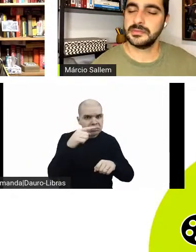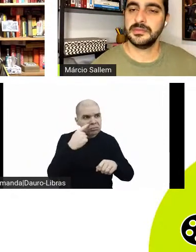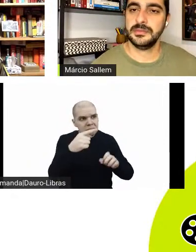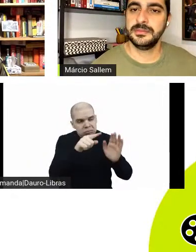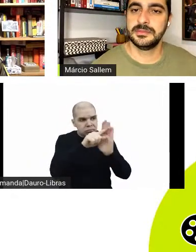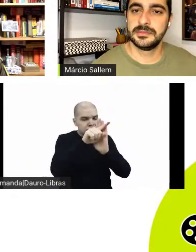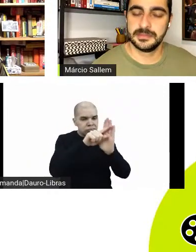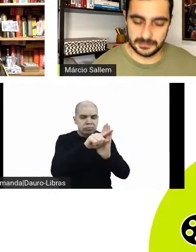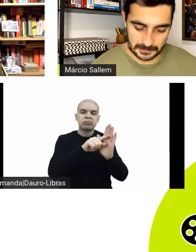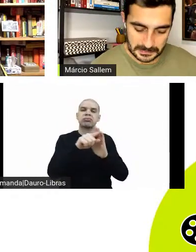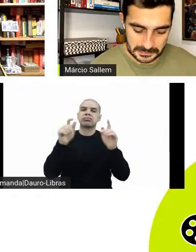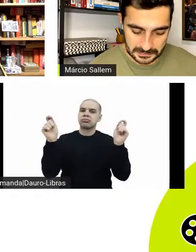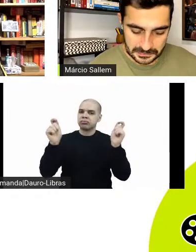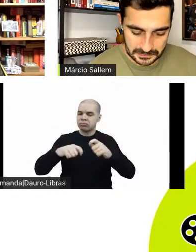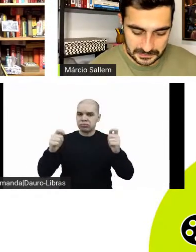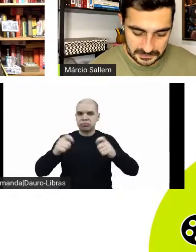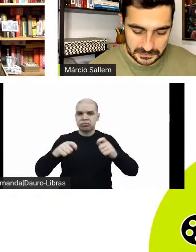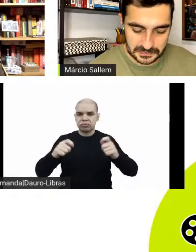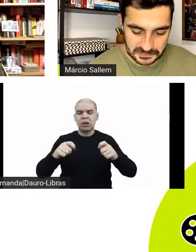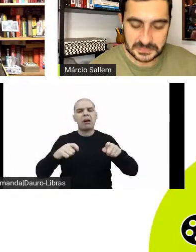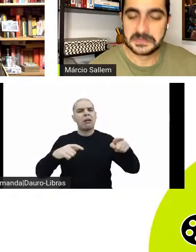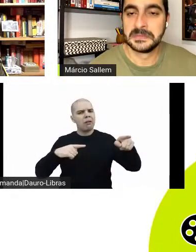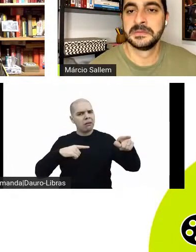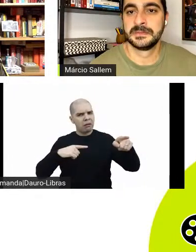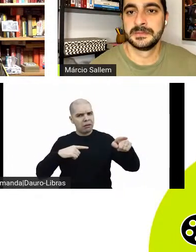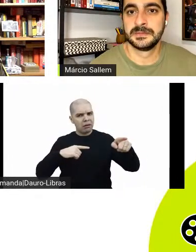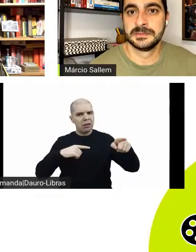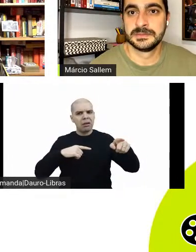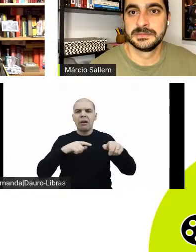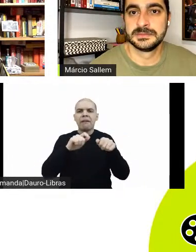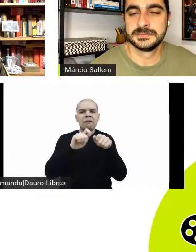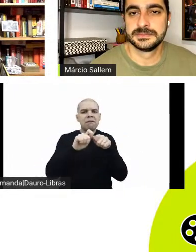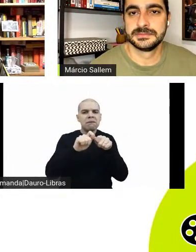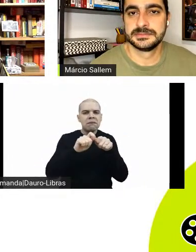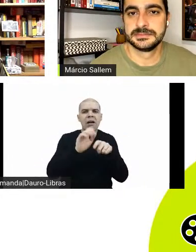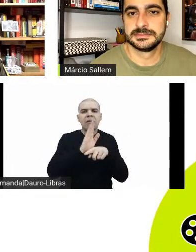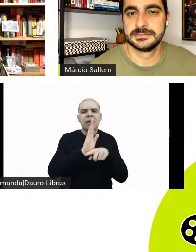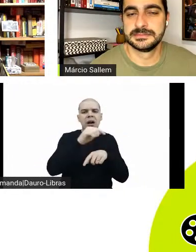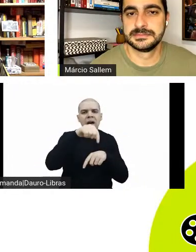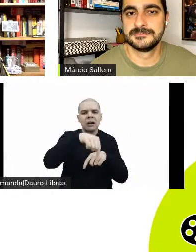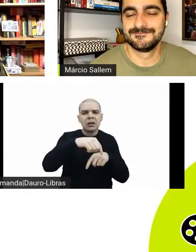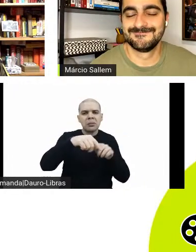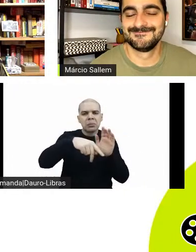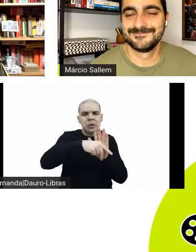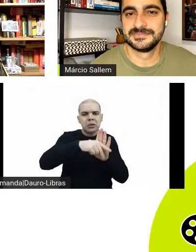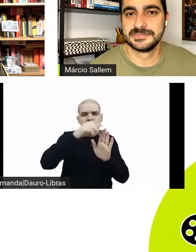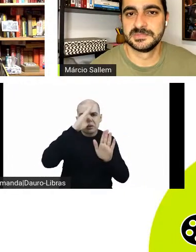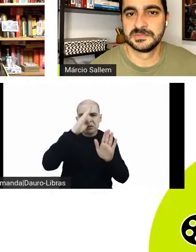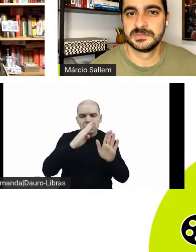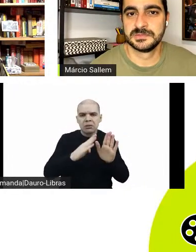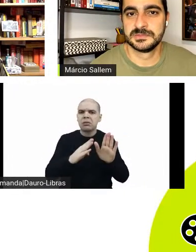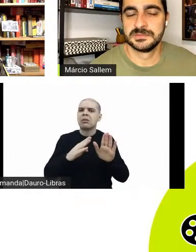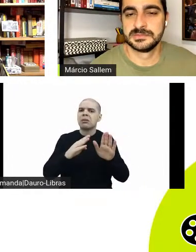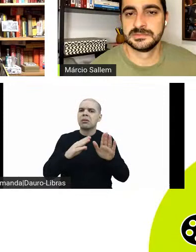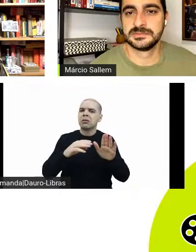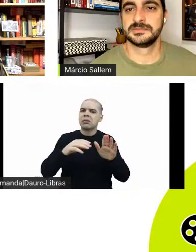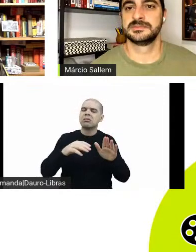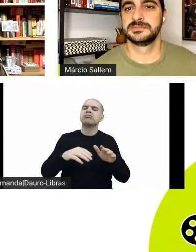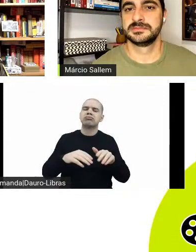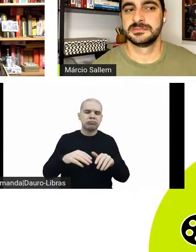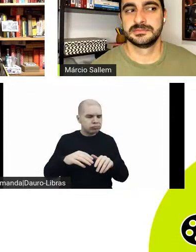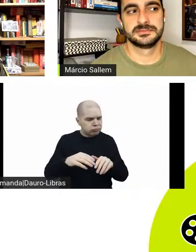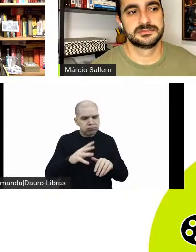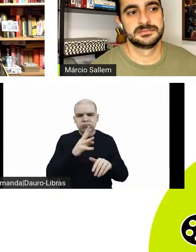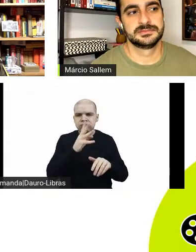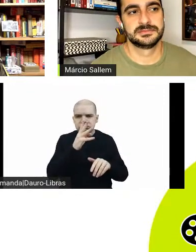da produção brasileira clássica e contemporânea também, tem um monte de coisas lá do nosso tempo, do século XXI, é um catálogo de